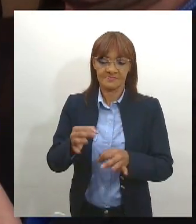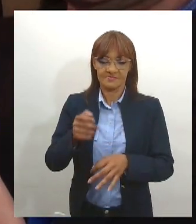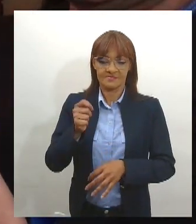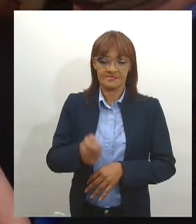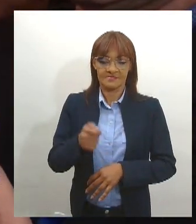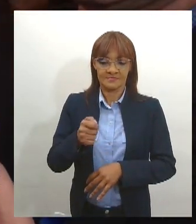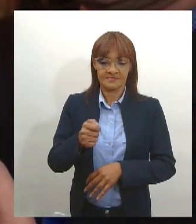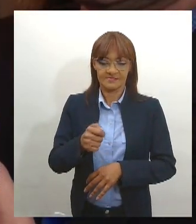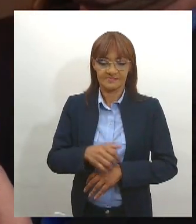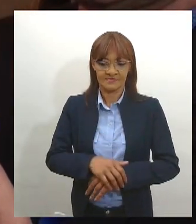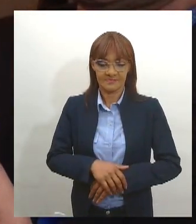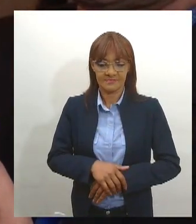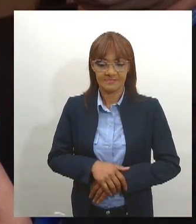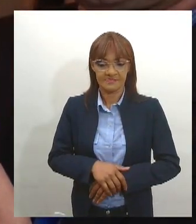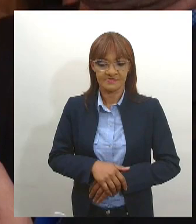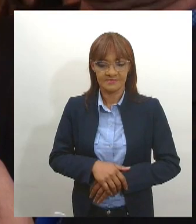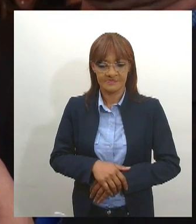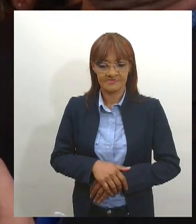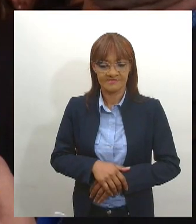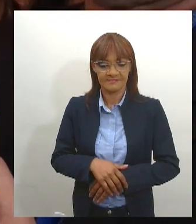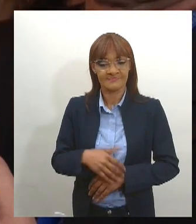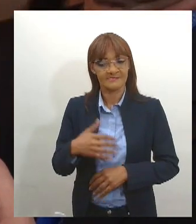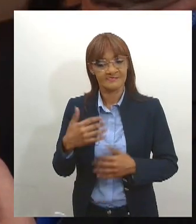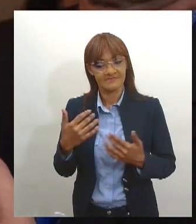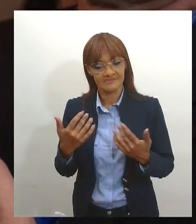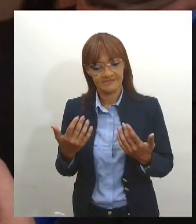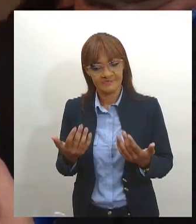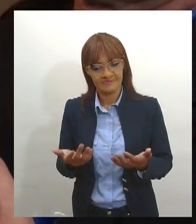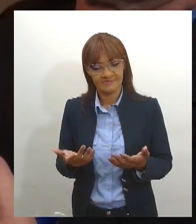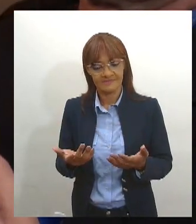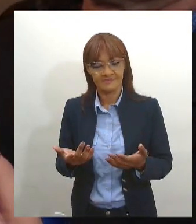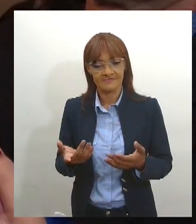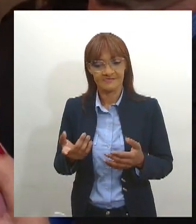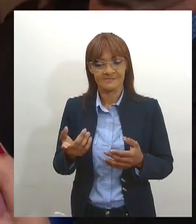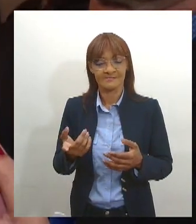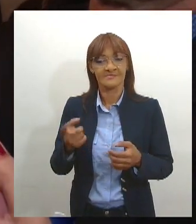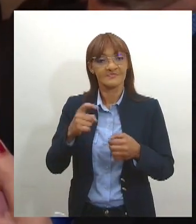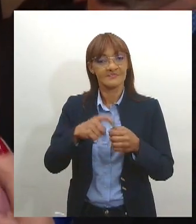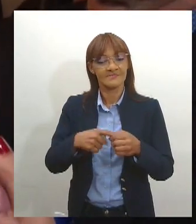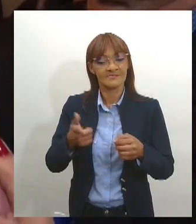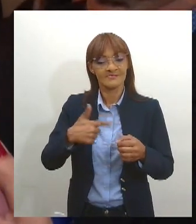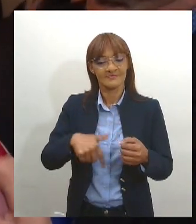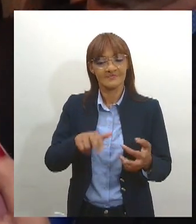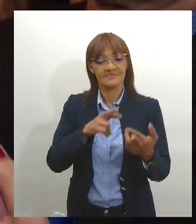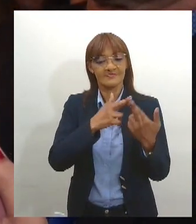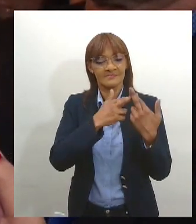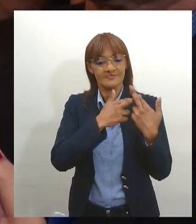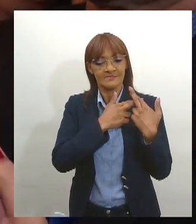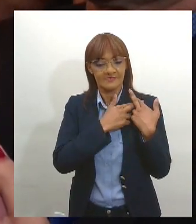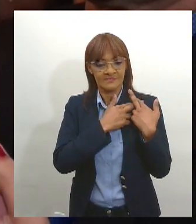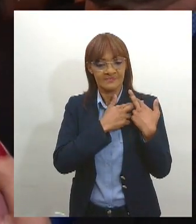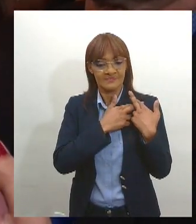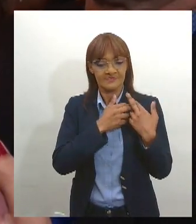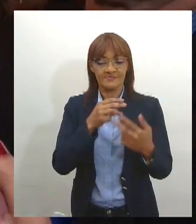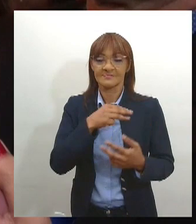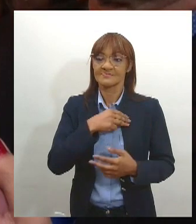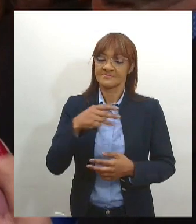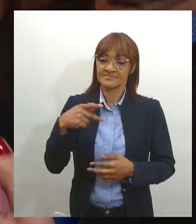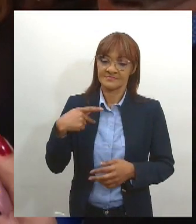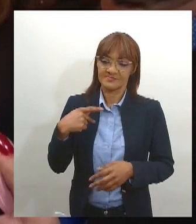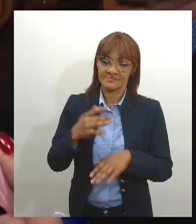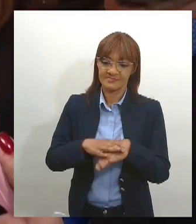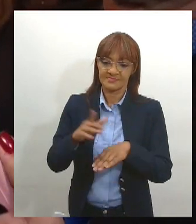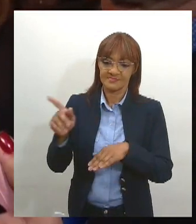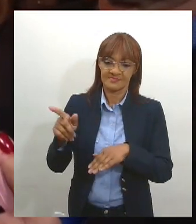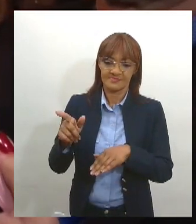Então eu volto com a sensação do dever cumprido no Ministério Público porque lá eu atuei durante duas décadas